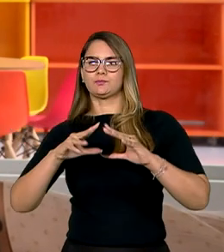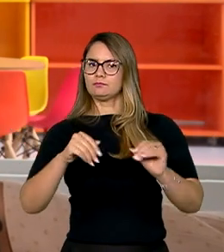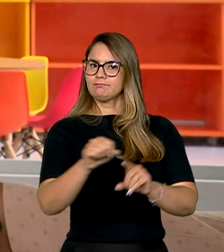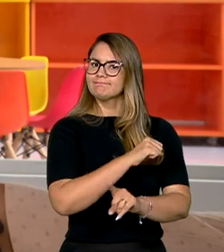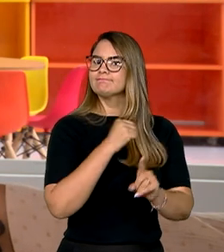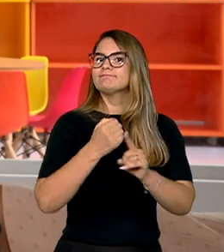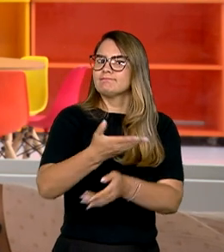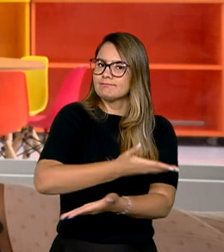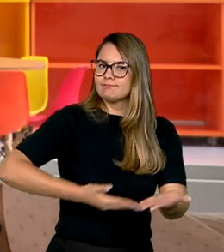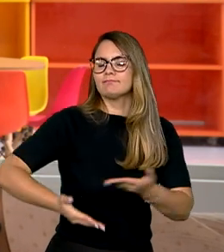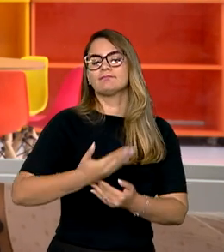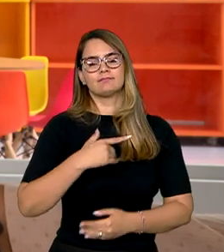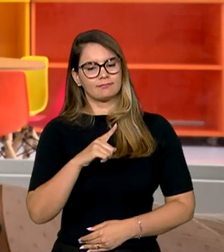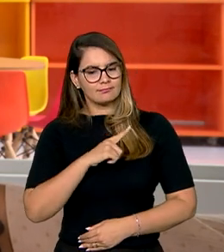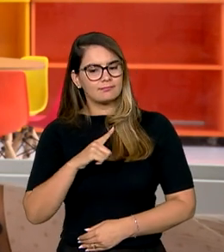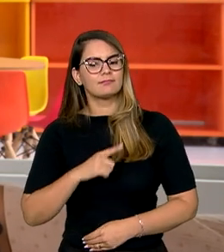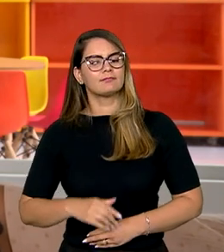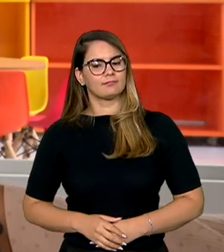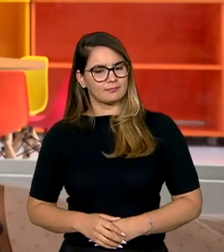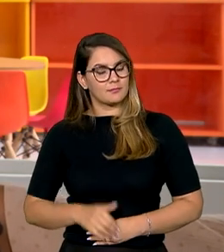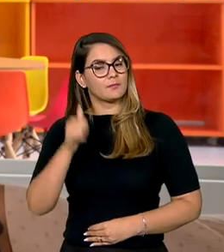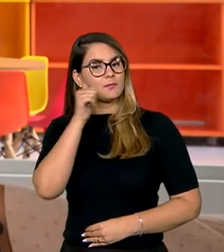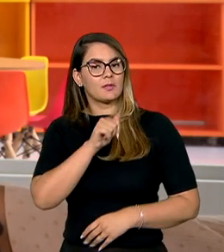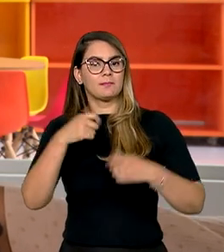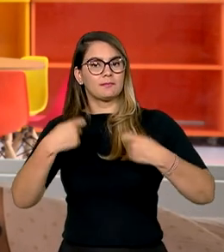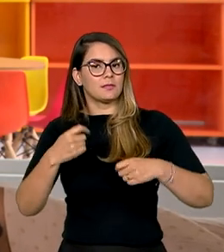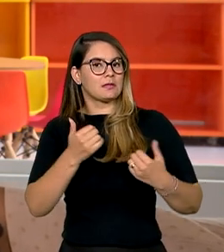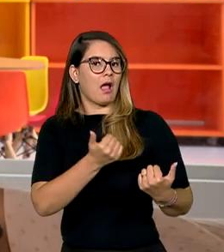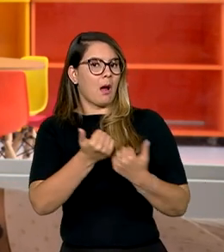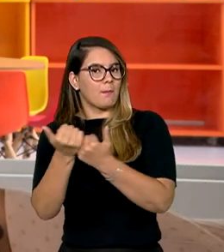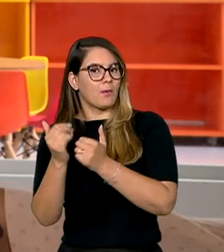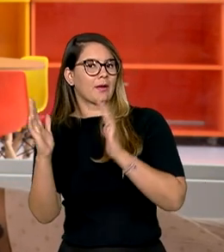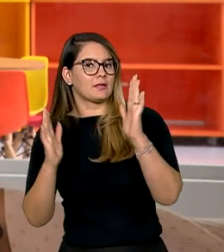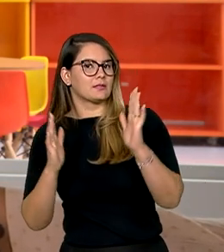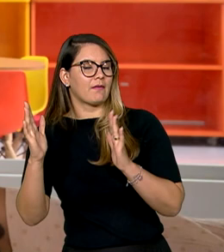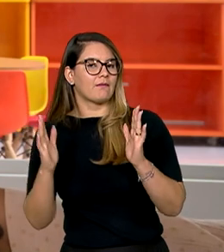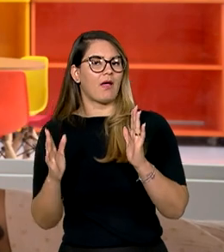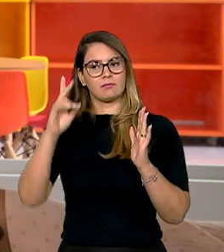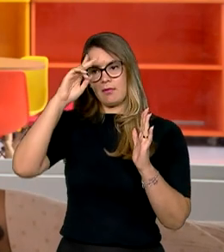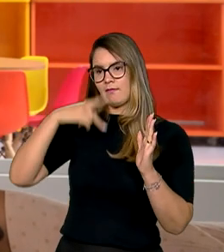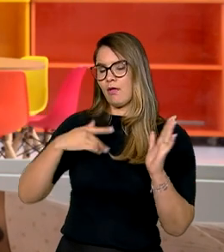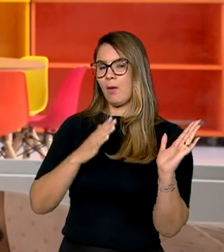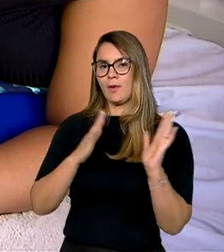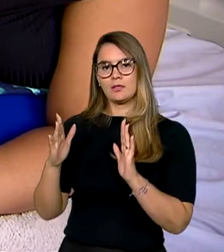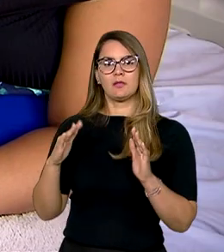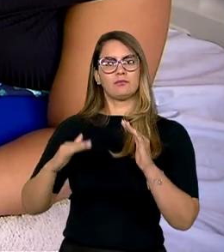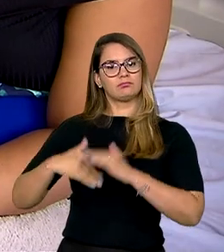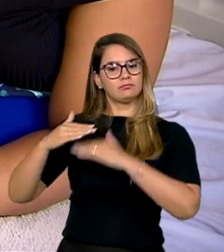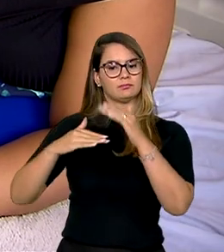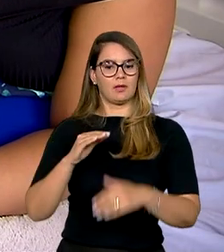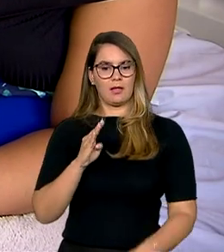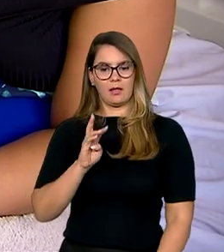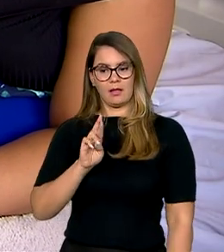está envolvida nesse processo também. Essas mulheres precisam de suporte nessa fase para se haver com esse processo de construção. A